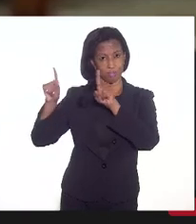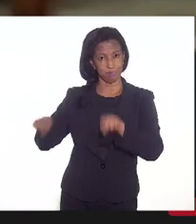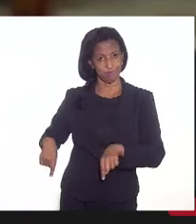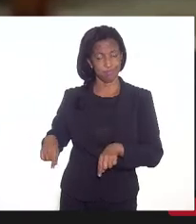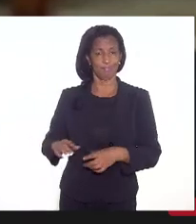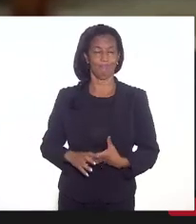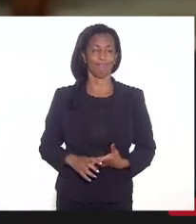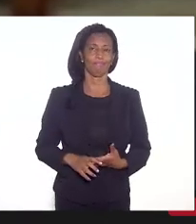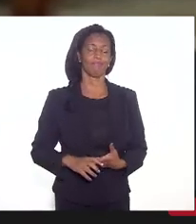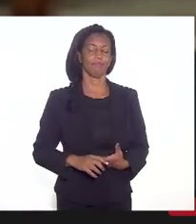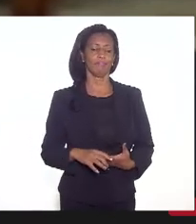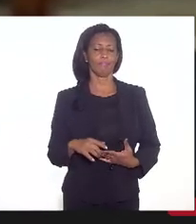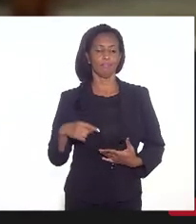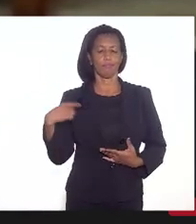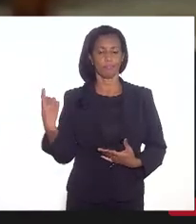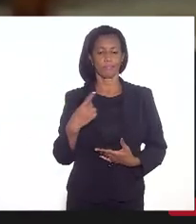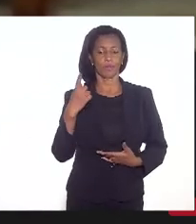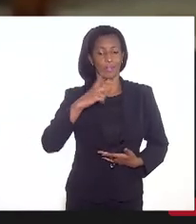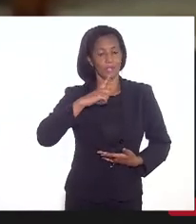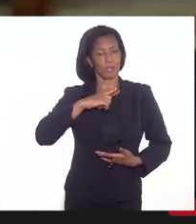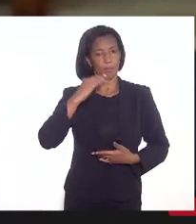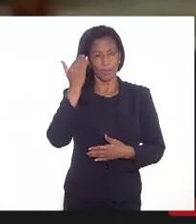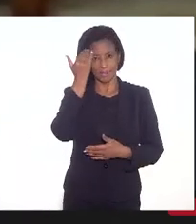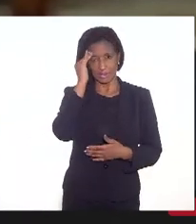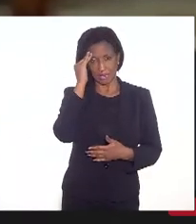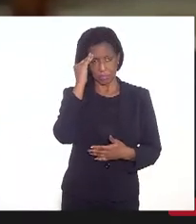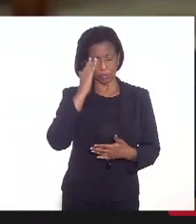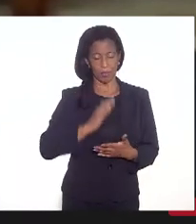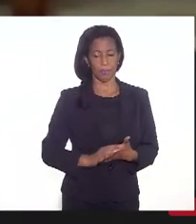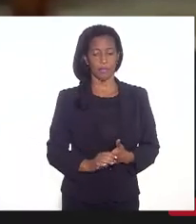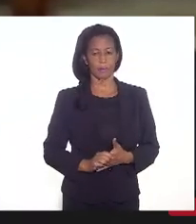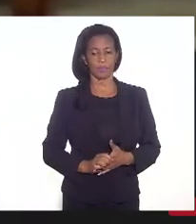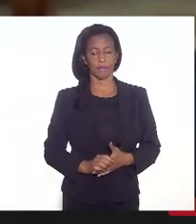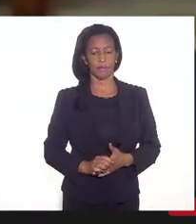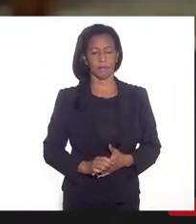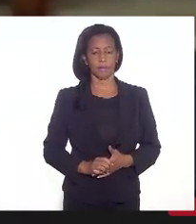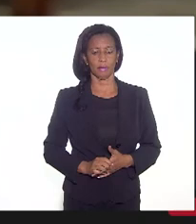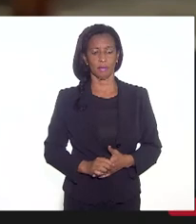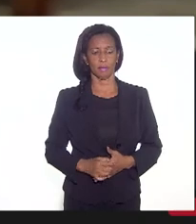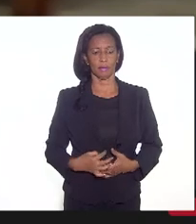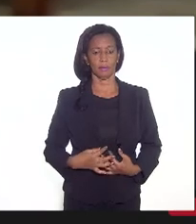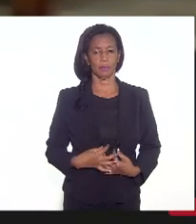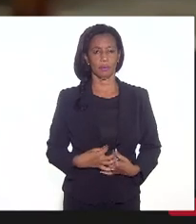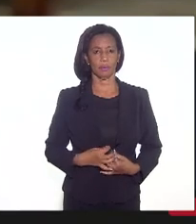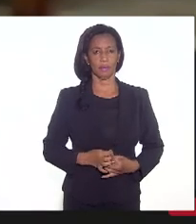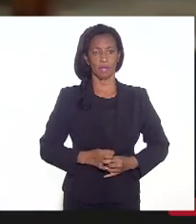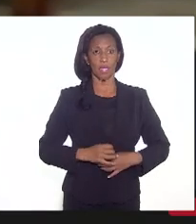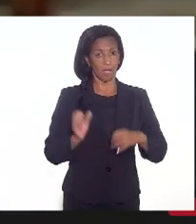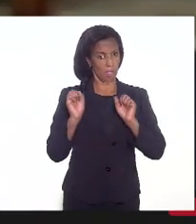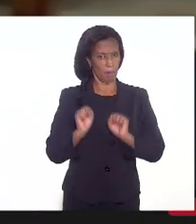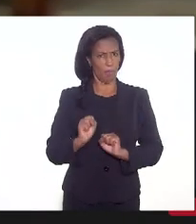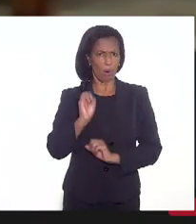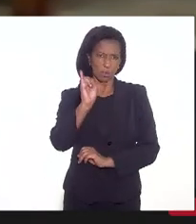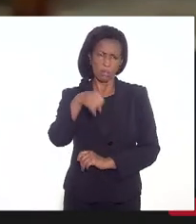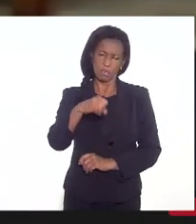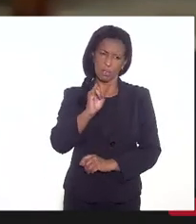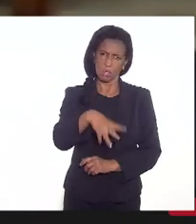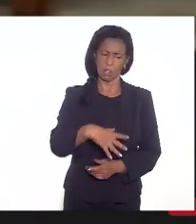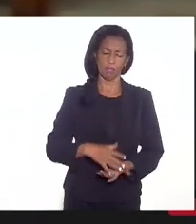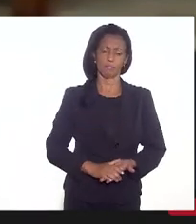nós temos o entendimento de que é possível, sim, se